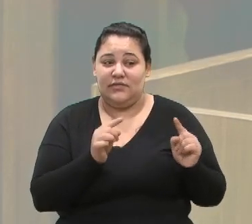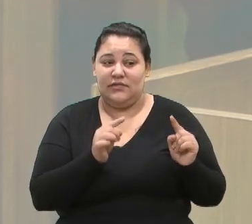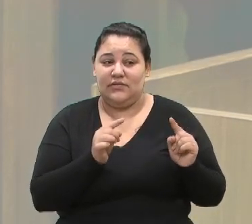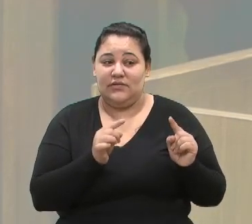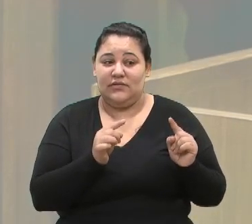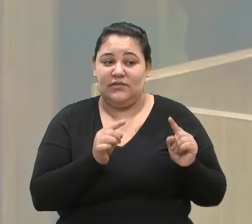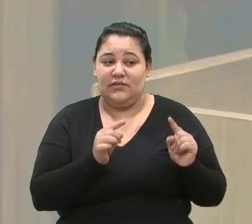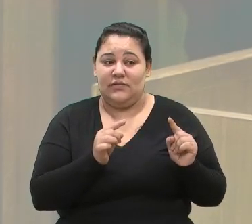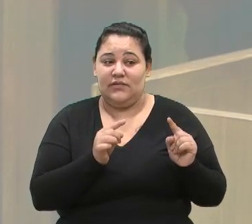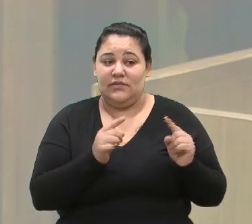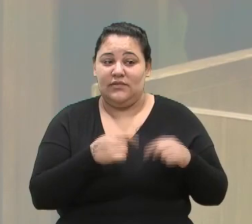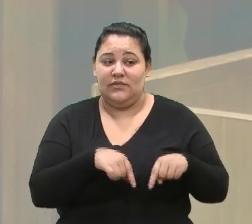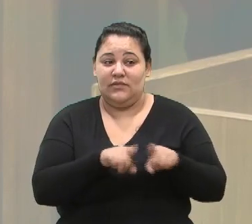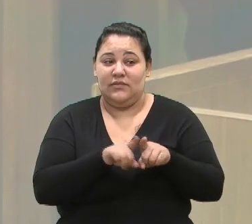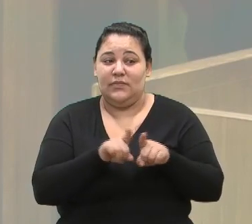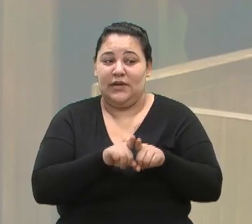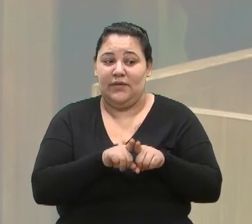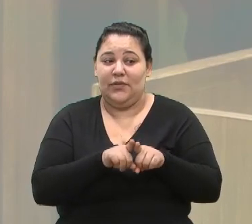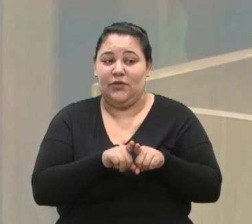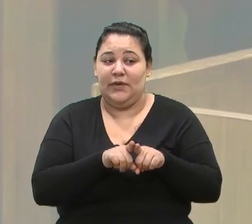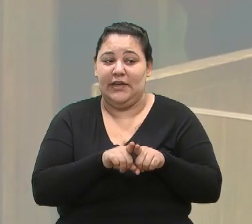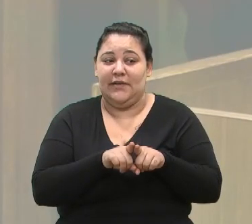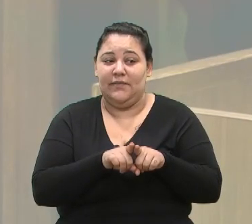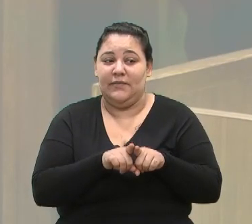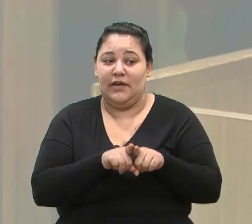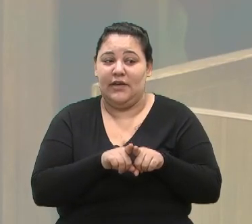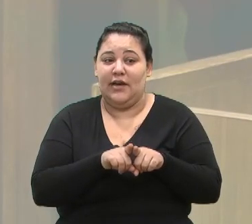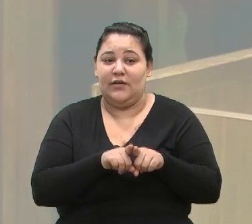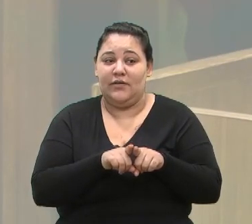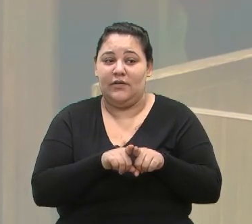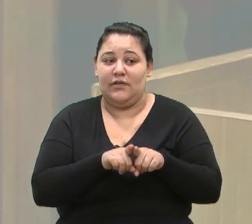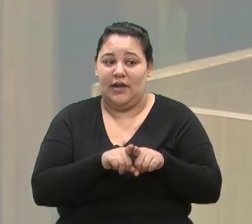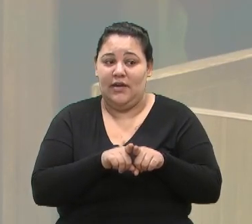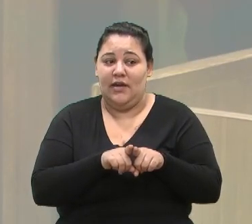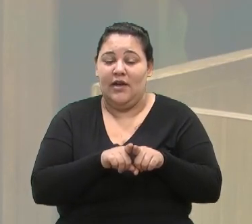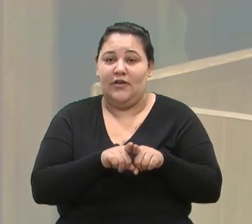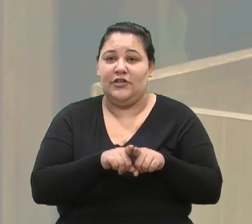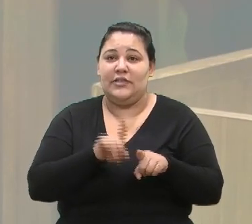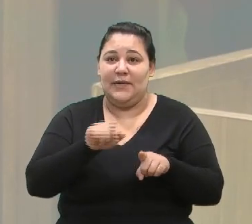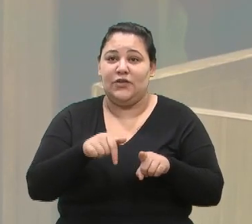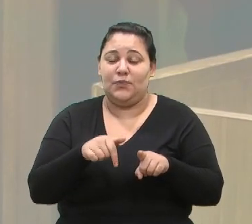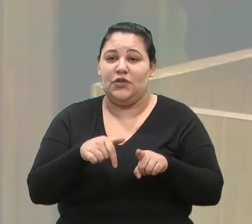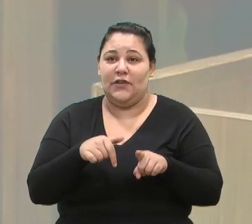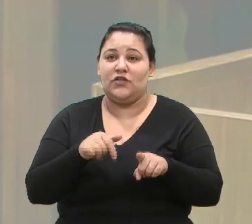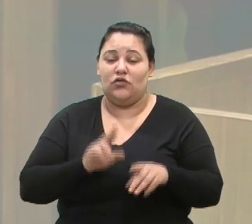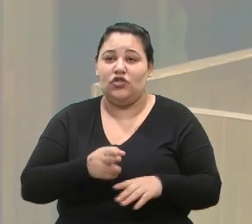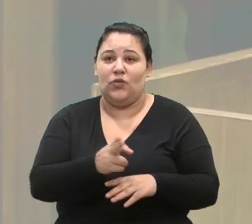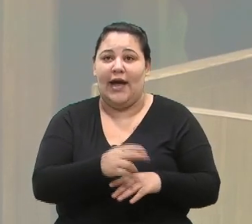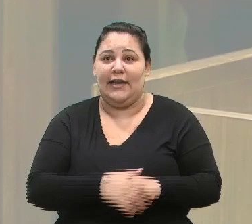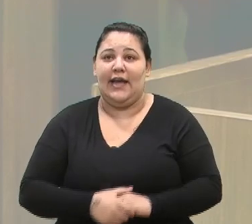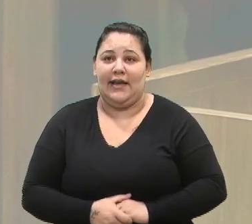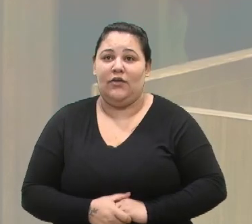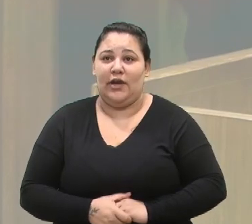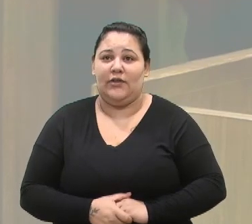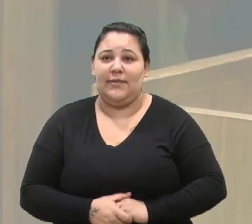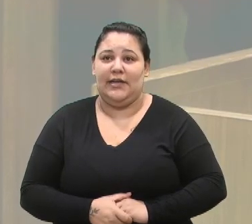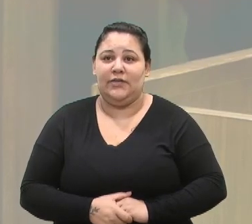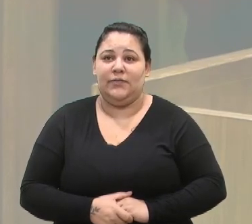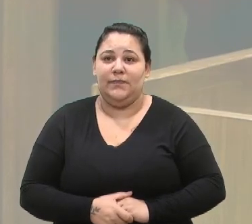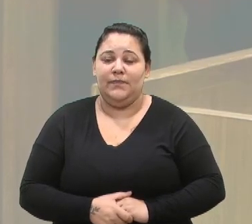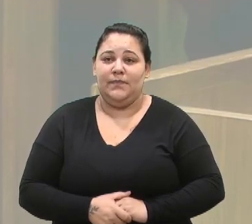estivemos com o Rodolfo Moura, no Ministério do Desenvolvimento